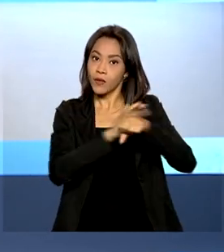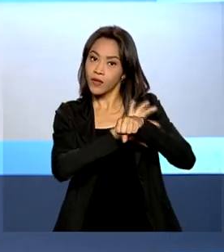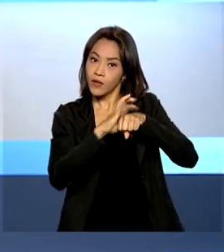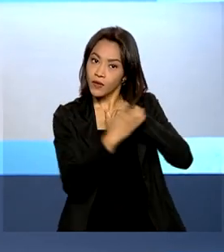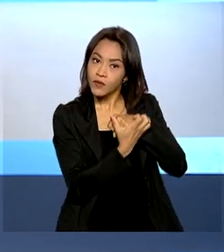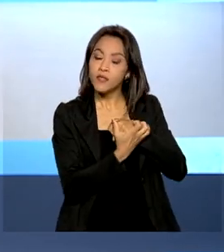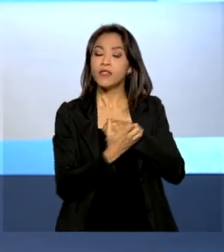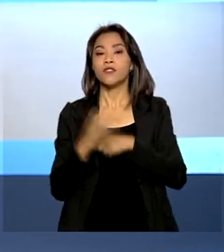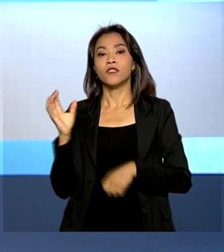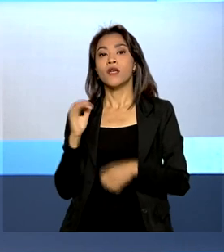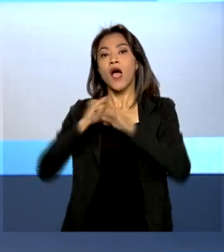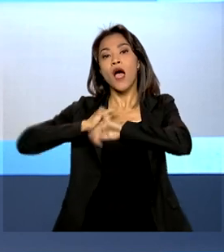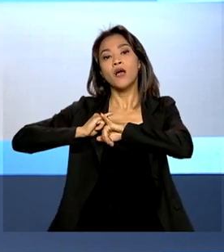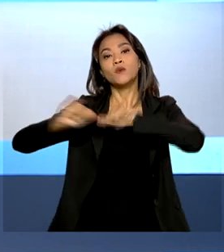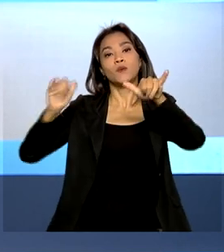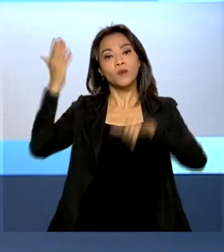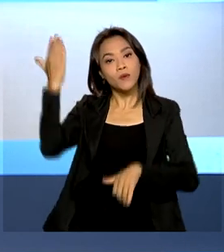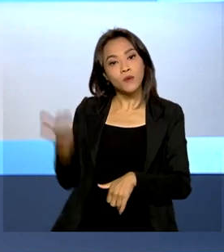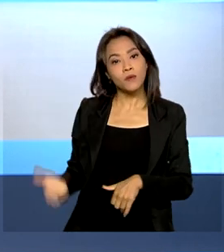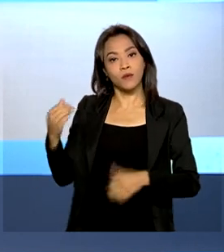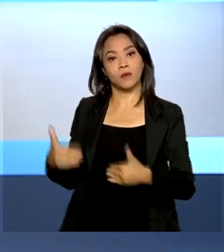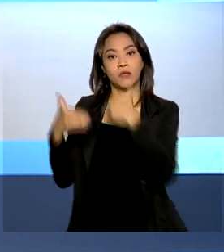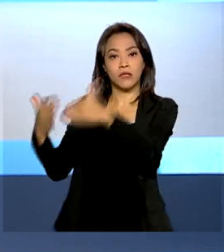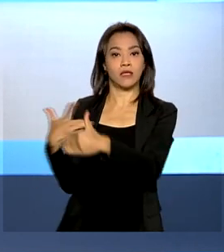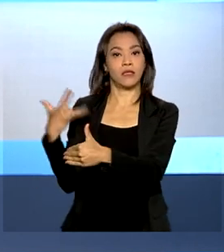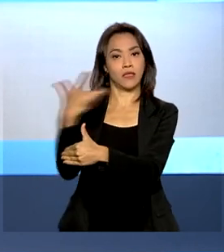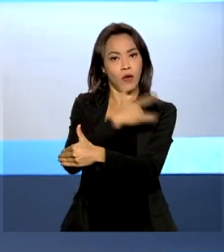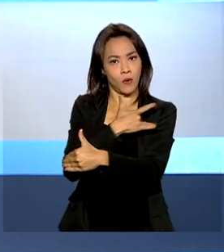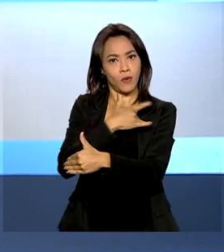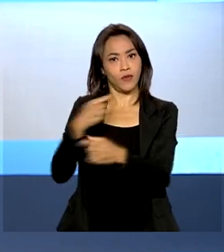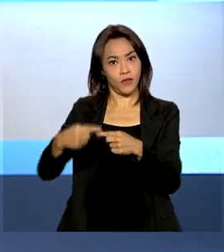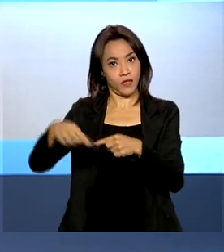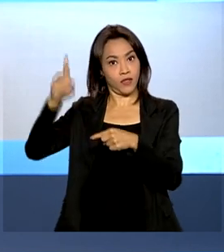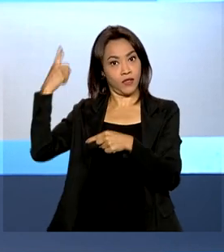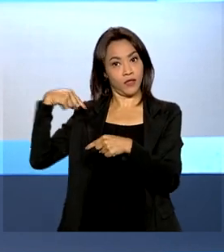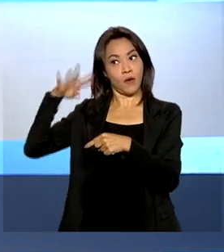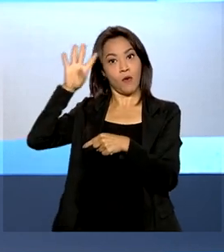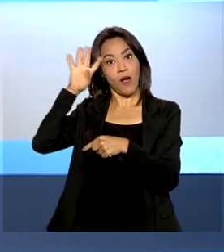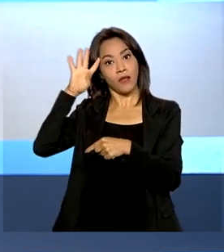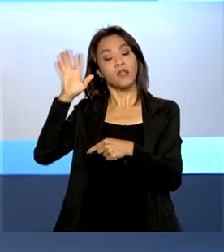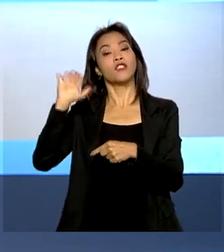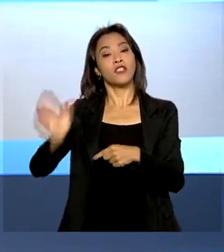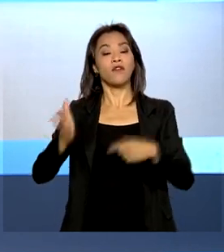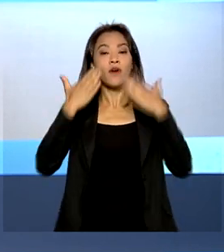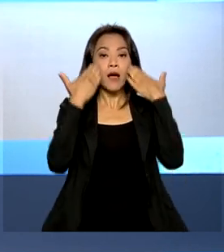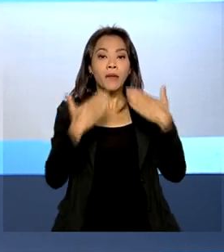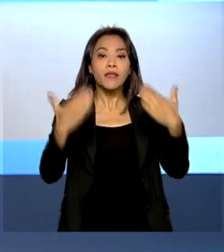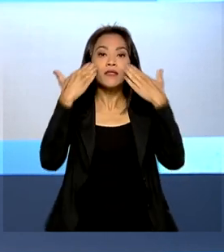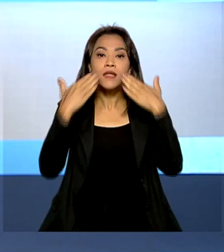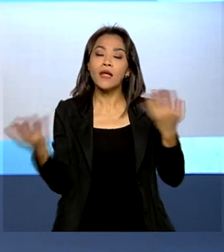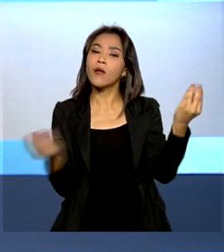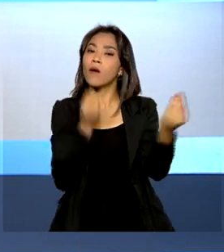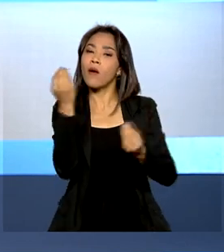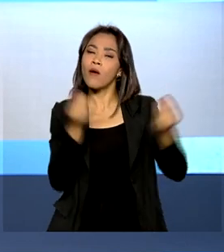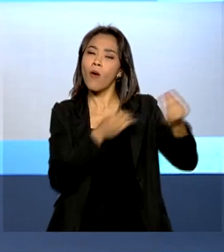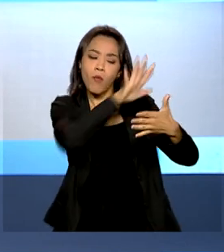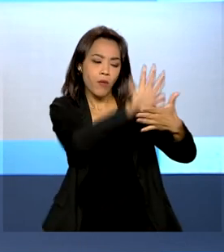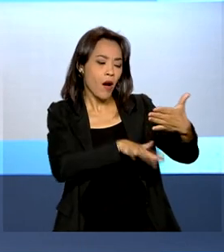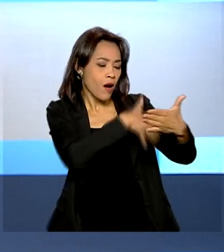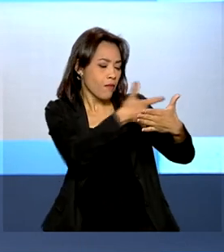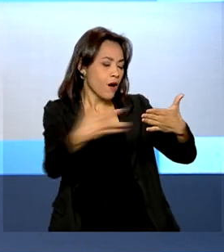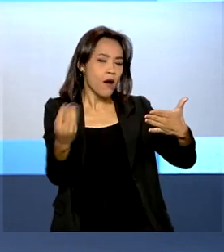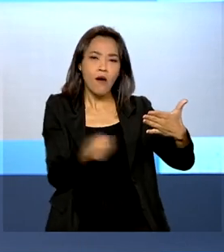anúncio foi feito pelo Ministério da Saúde nesta quarta-feira, quando também foram apresentados um cronograma e a ordem de